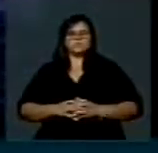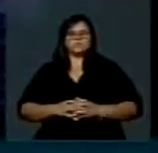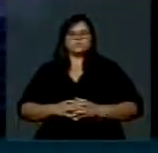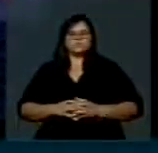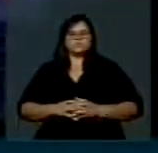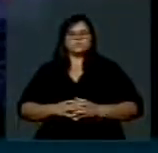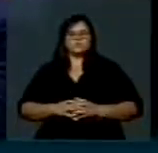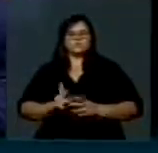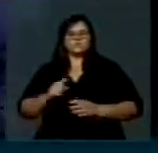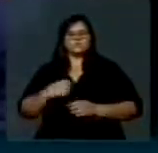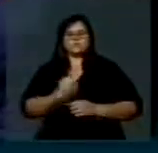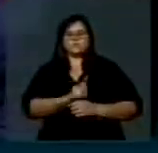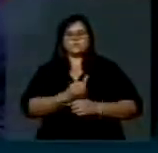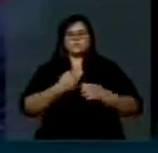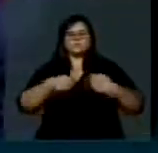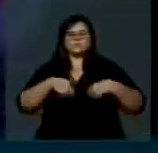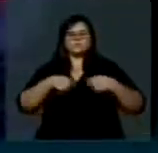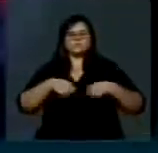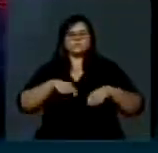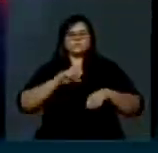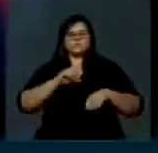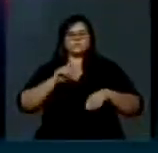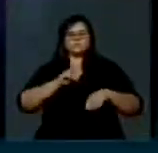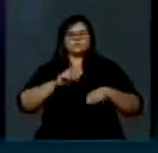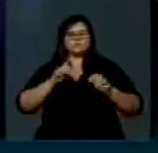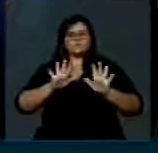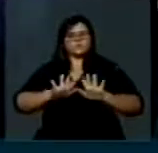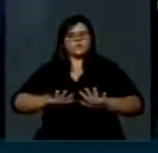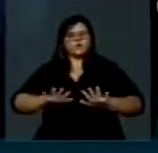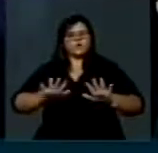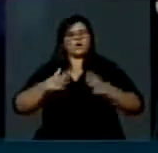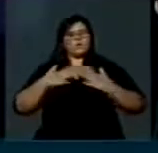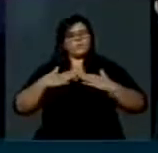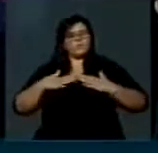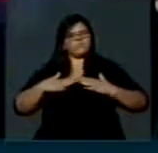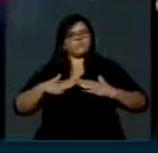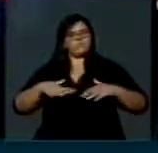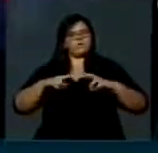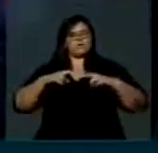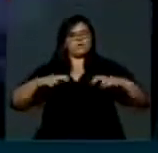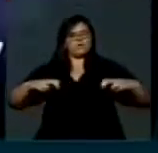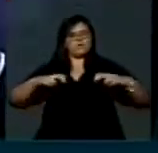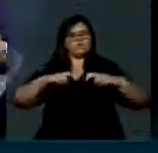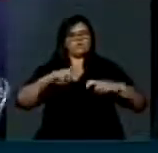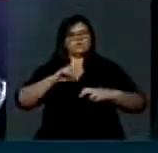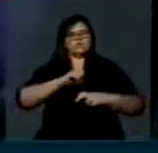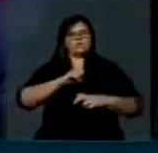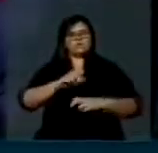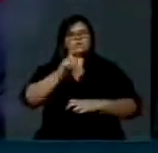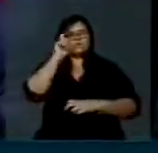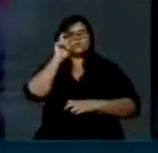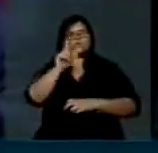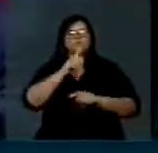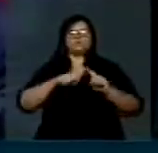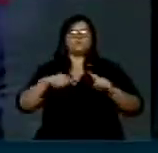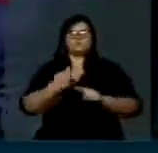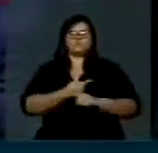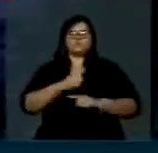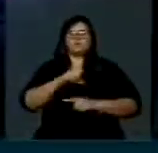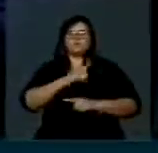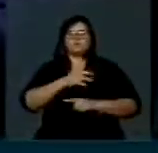nós precisamos ter calma também, as galerias têm interesse, mas nós temos aqui muita responsabilidade,